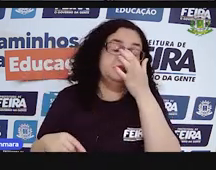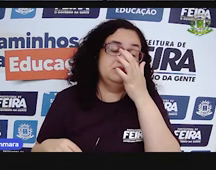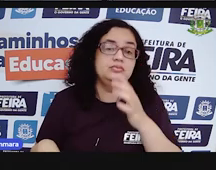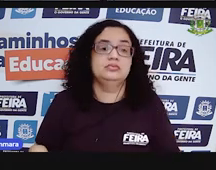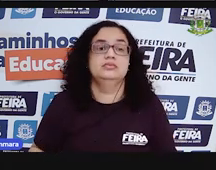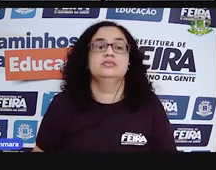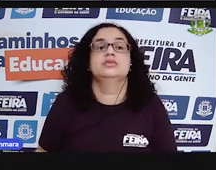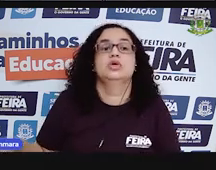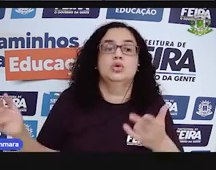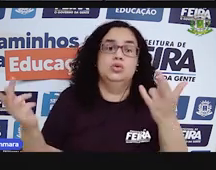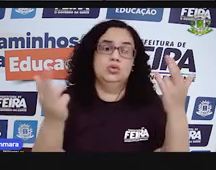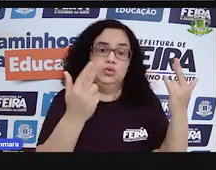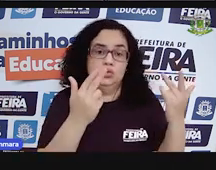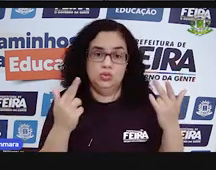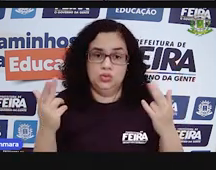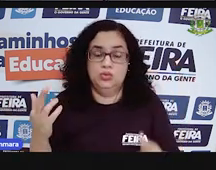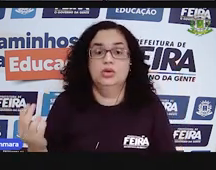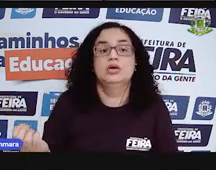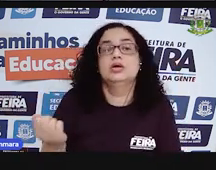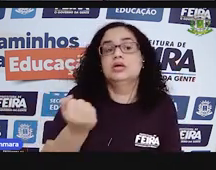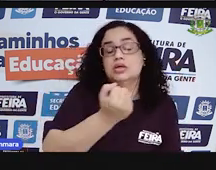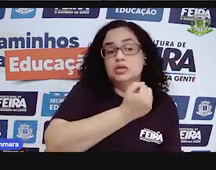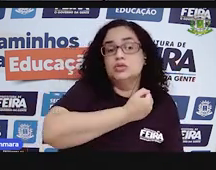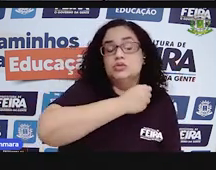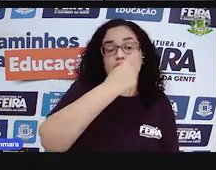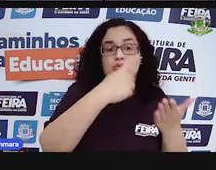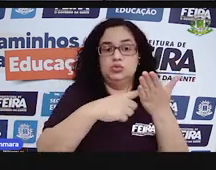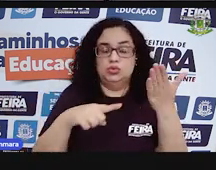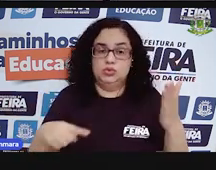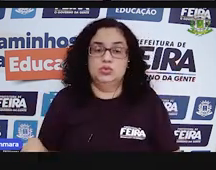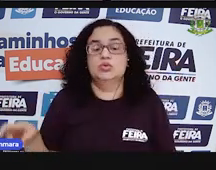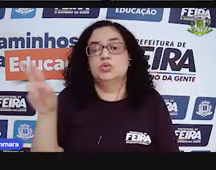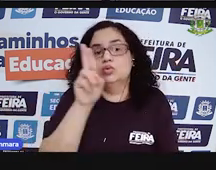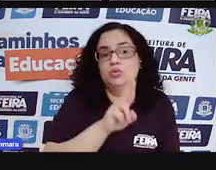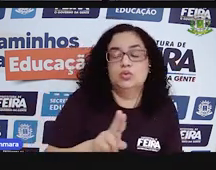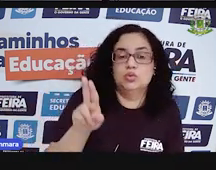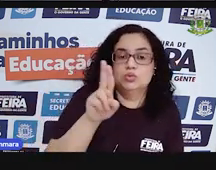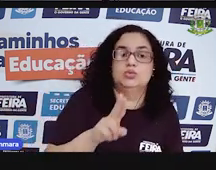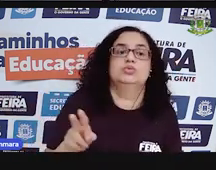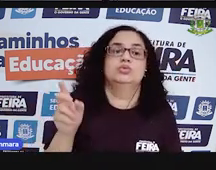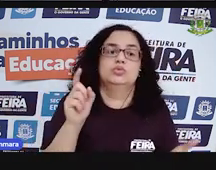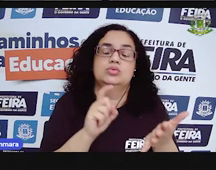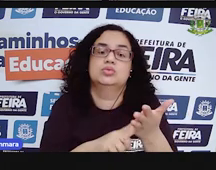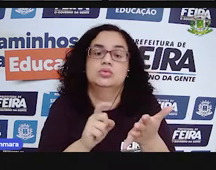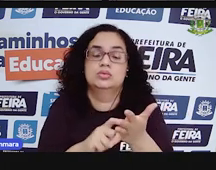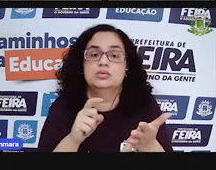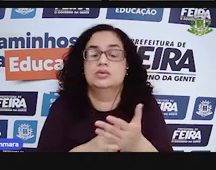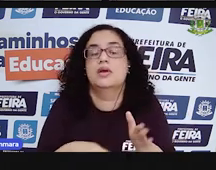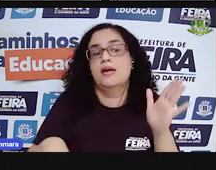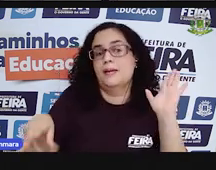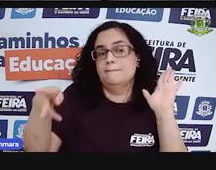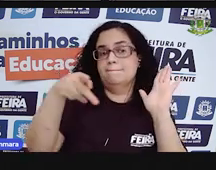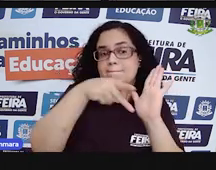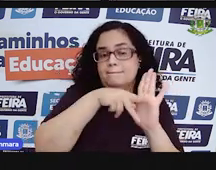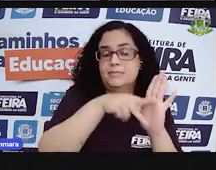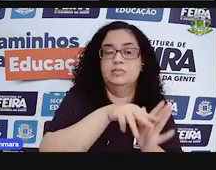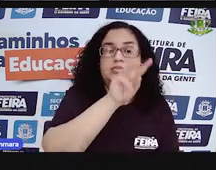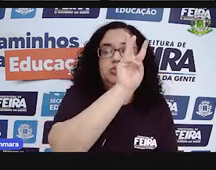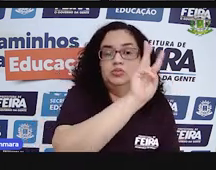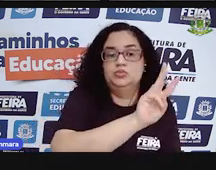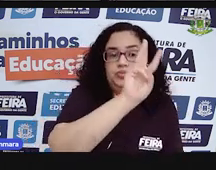Da mesma forma, ou você faz essa conta aqui no seu caderninho, ou você usa a calculadora, ou você pode usar a própria tela do site, ó.